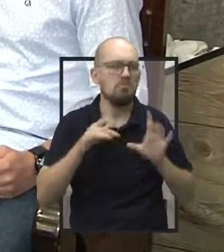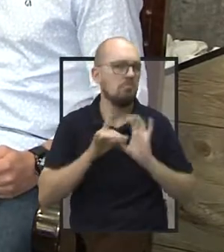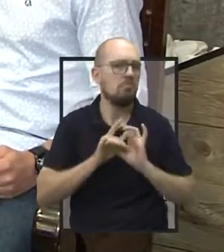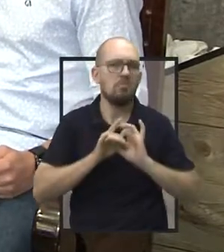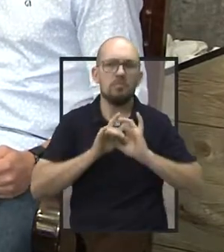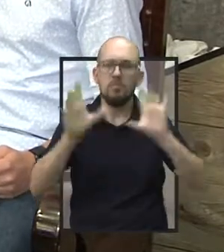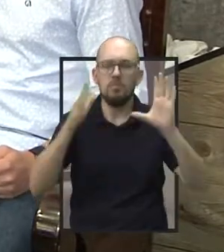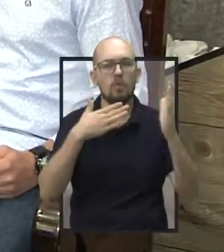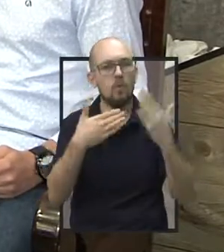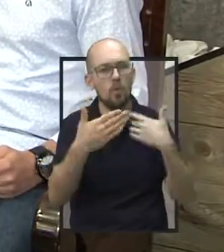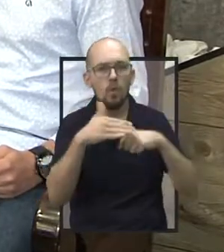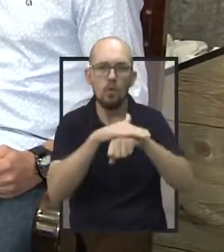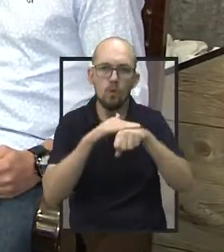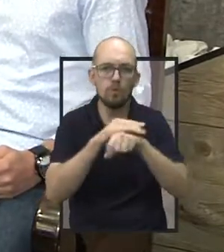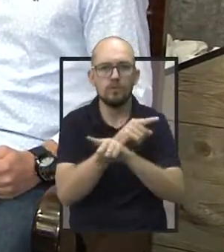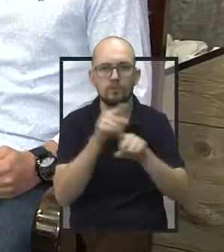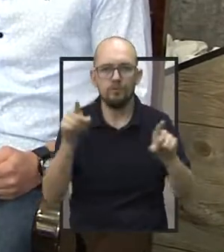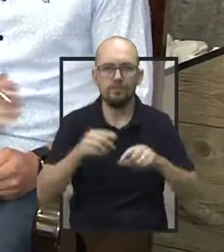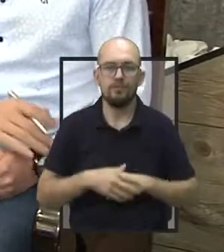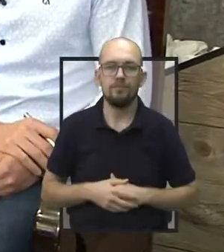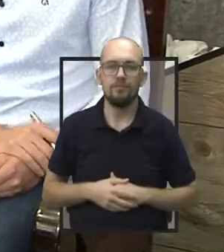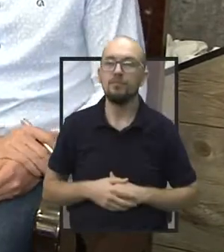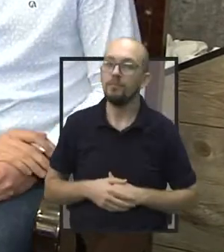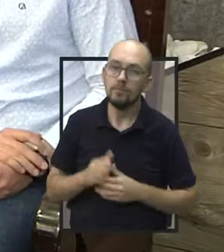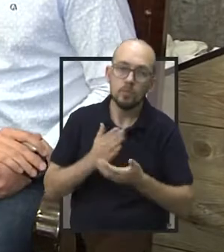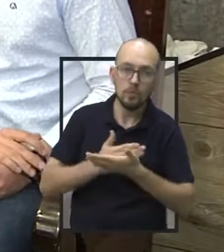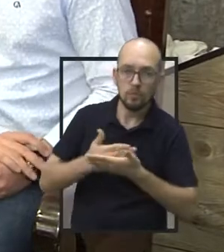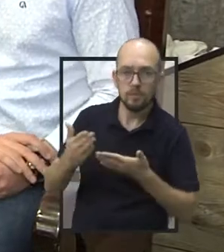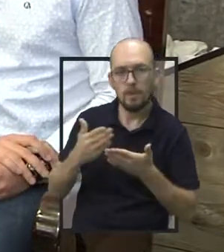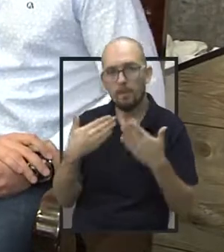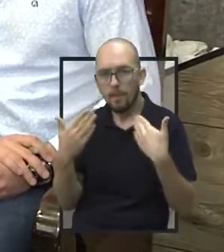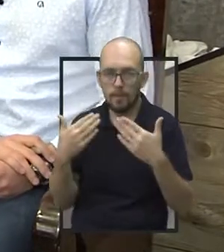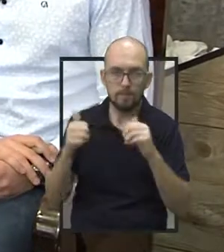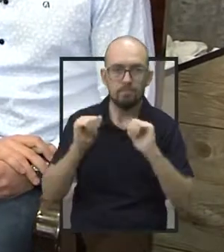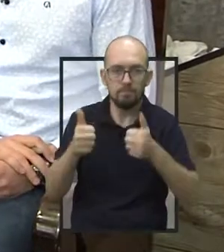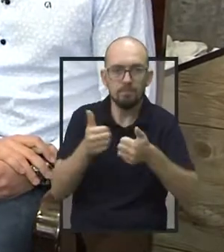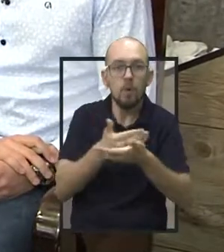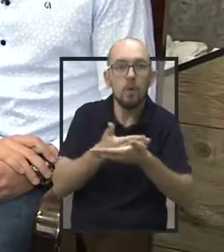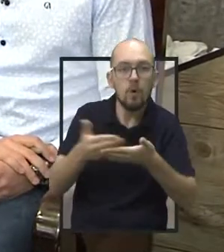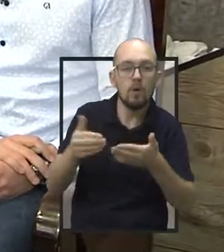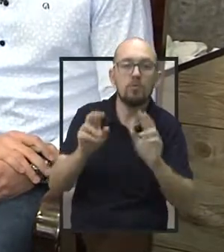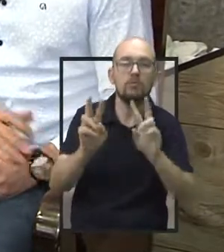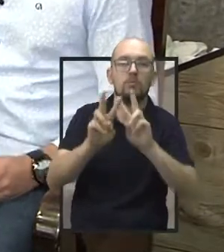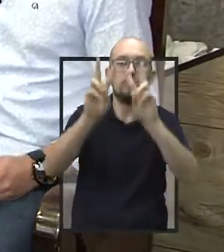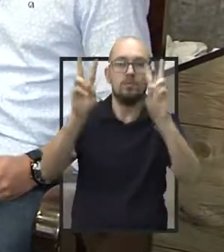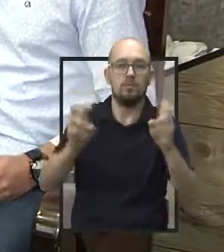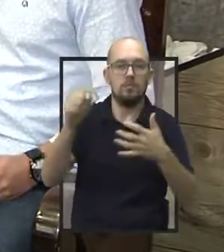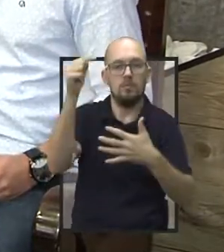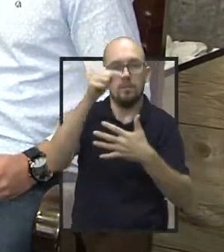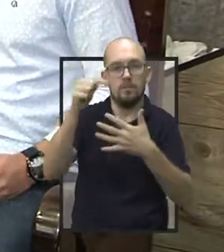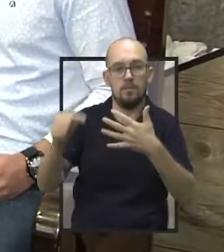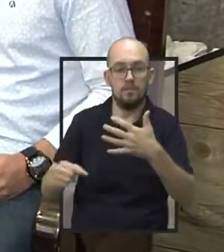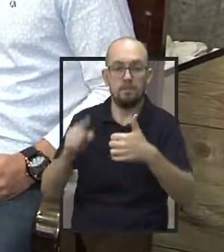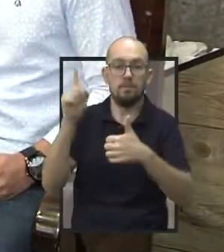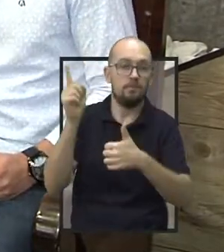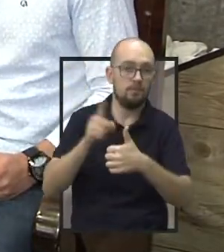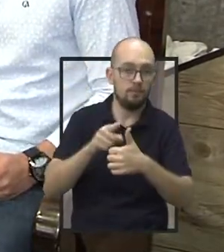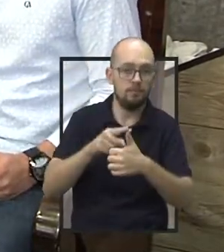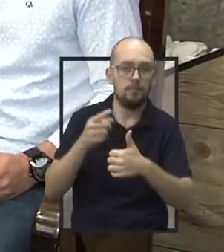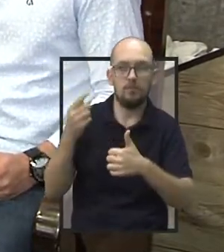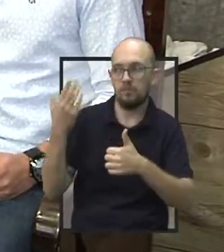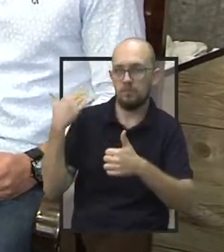à disposição para conversar com vocês. Vamos começar o nosso bate-papo desta semana, então, presidente, falando sobre alguns requerimentos que foram